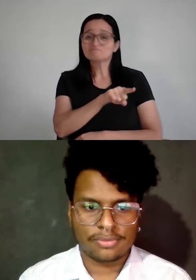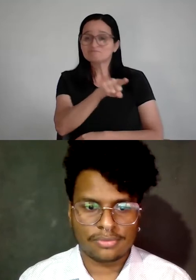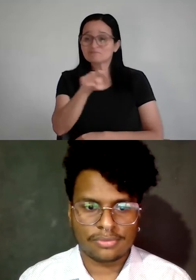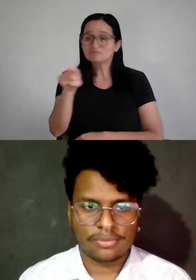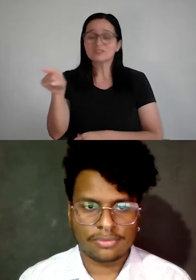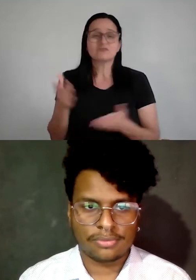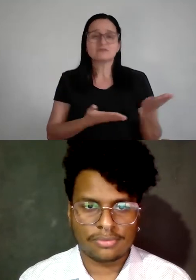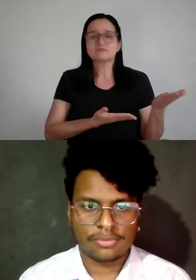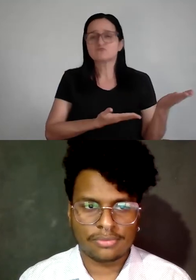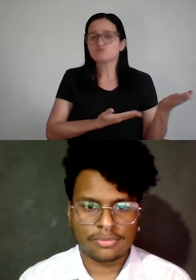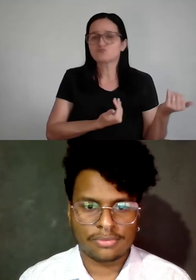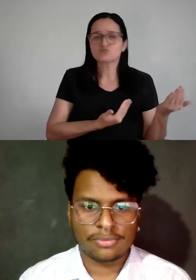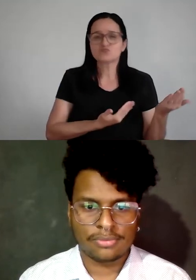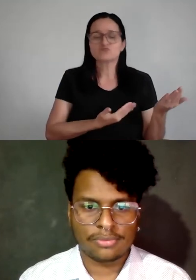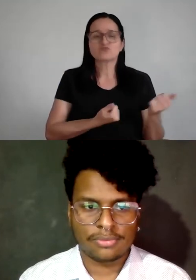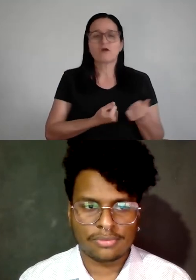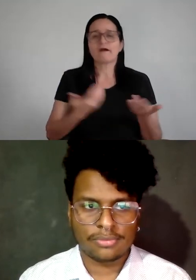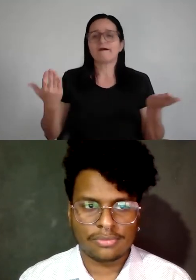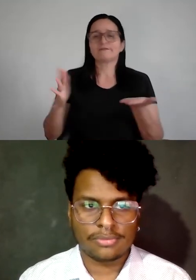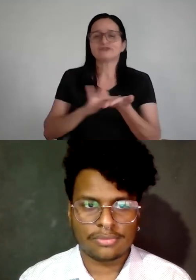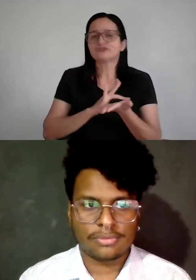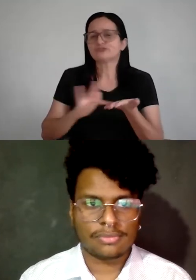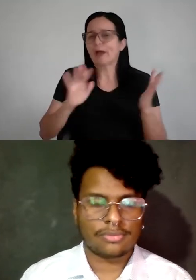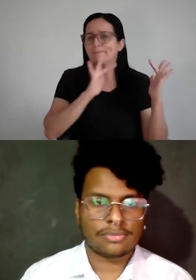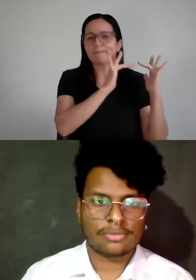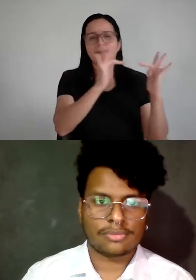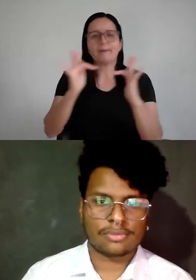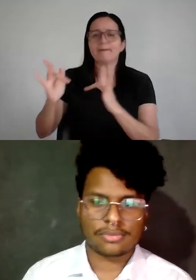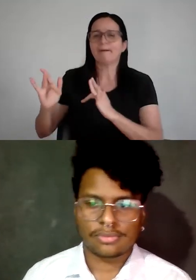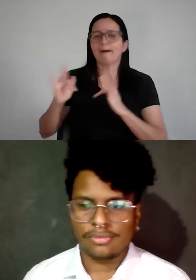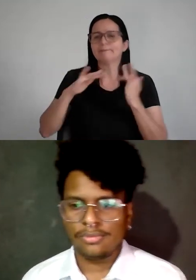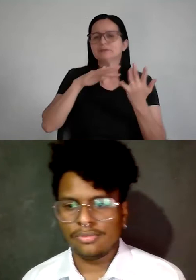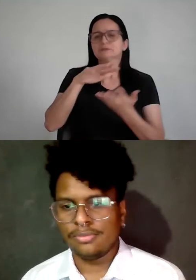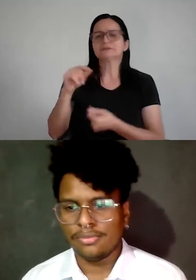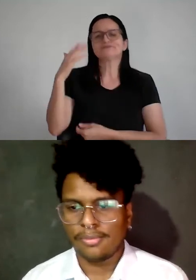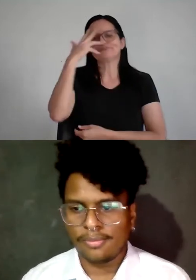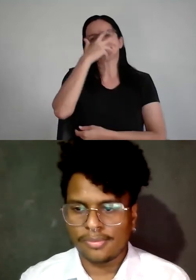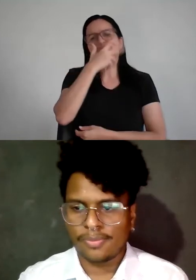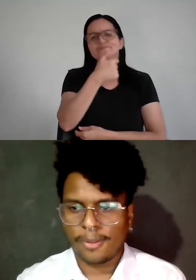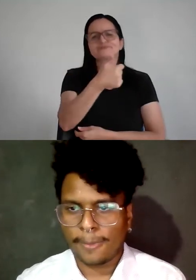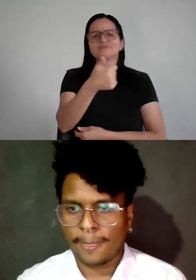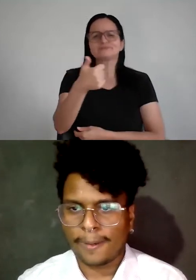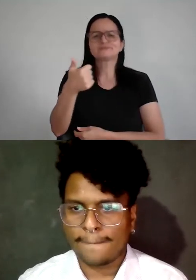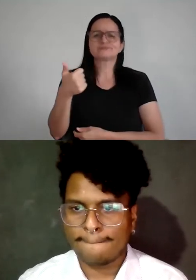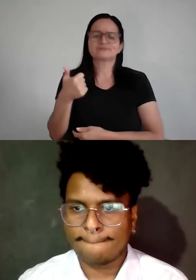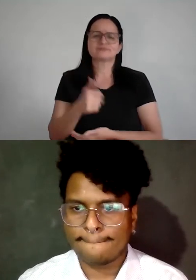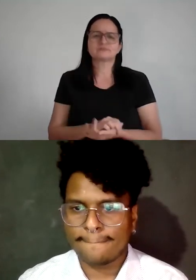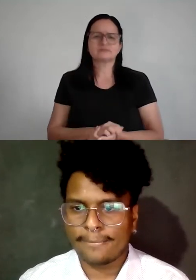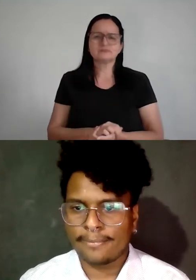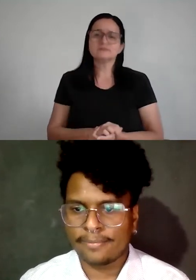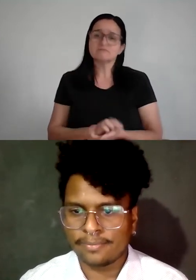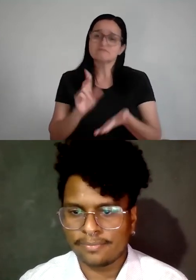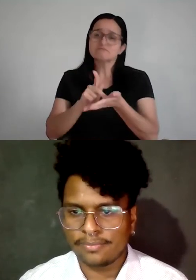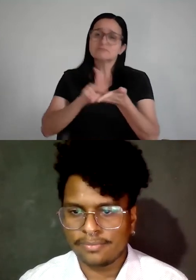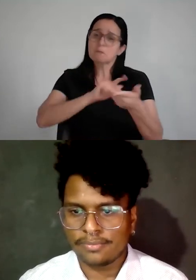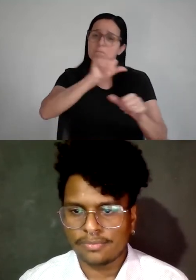milênio, porra, digitais, hiperconectados, globalizados, acho lindo isso, aposto que vocês vão transformar o mundo,